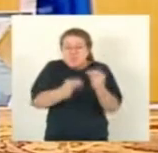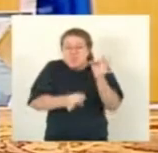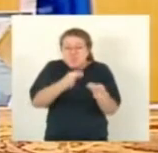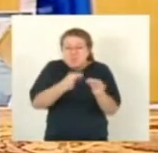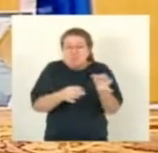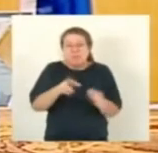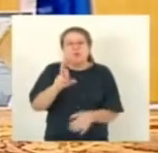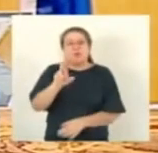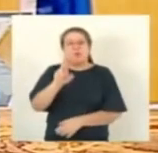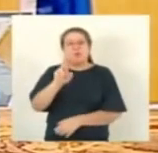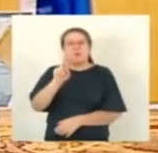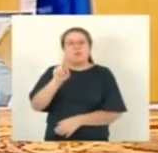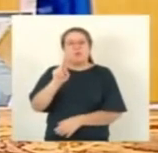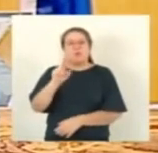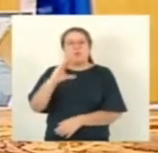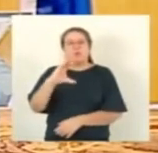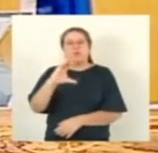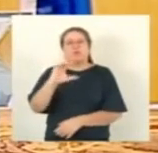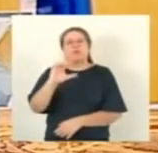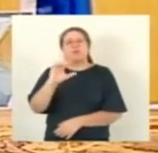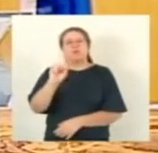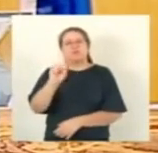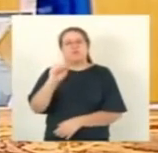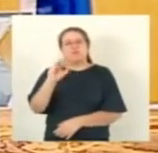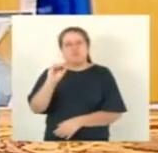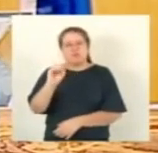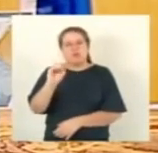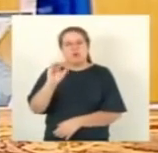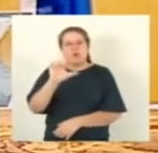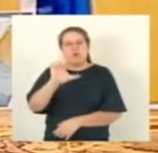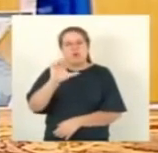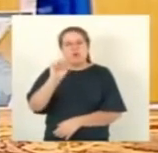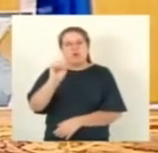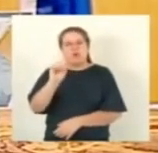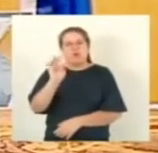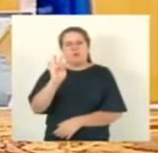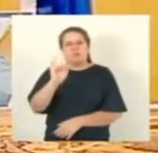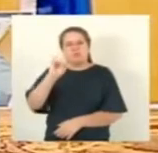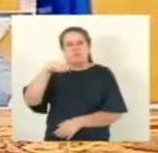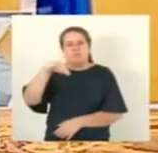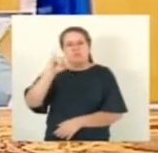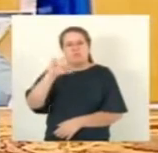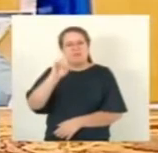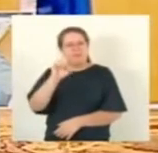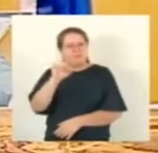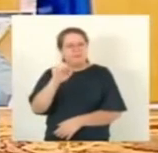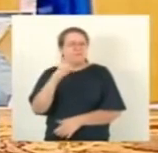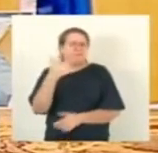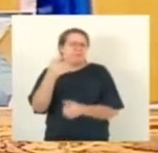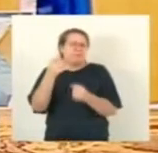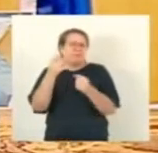ruxolotinib, eu nem sei pronunciar porque eu não sou da área, mas é esse o termo,